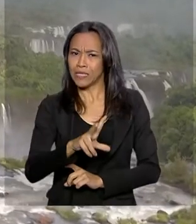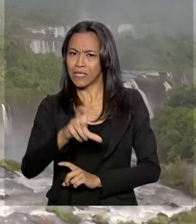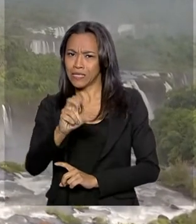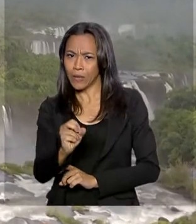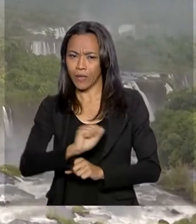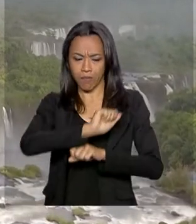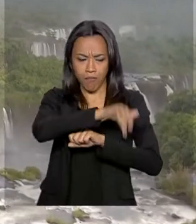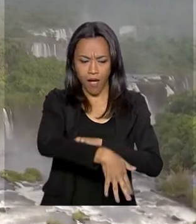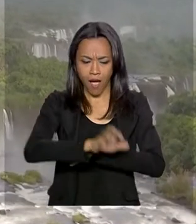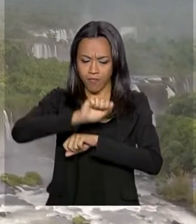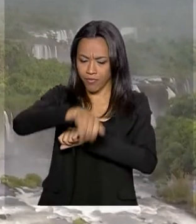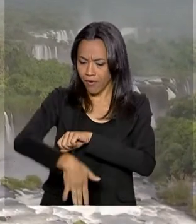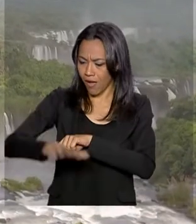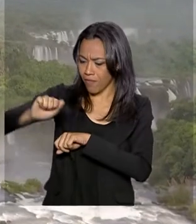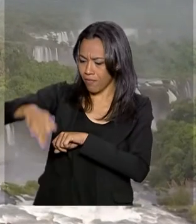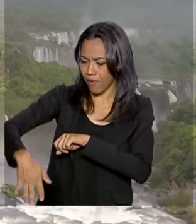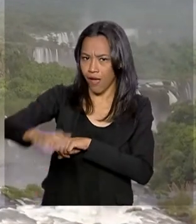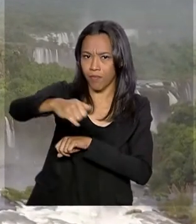metros de altura.